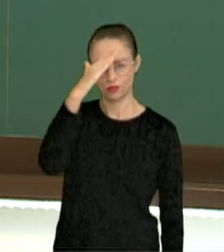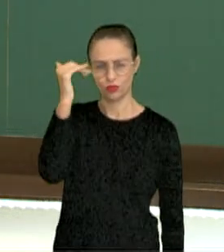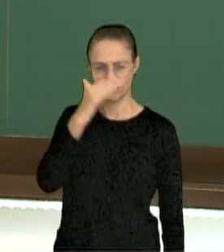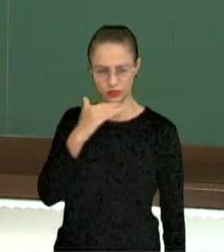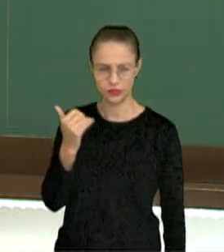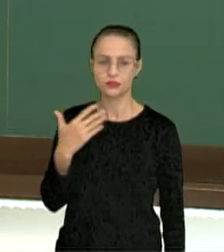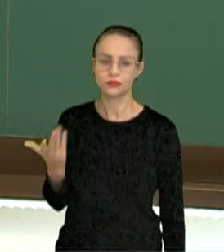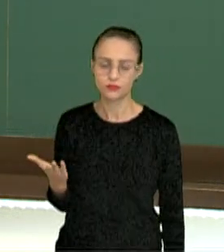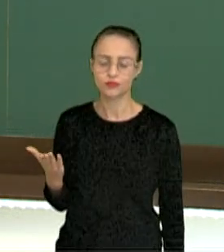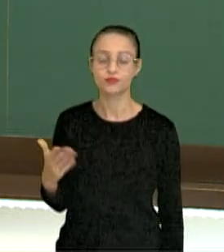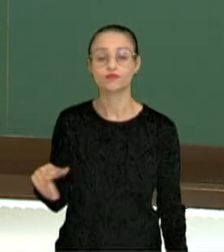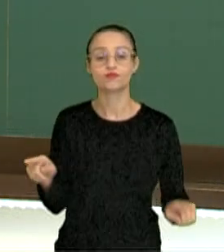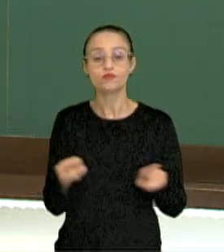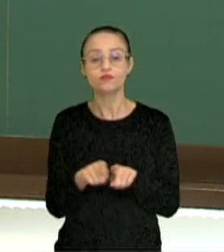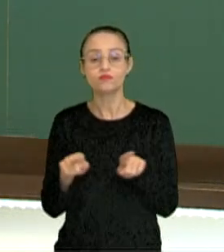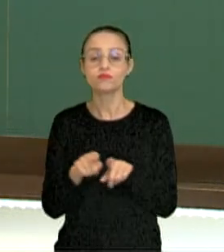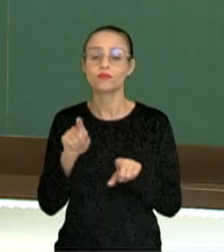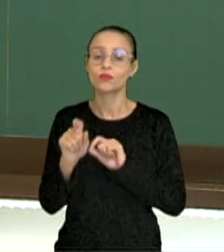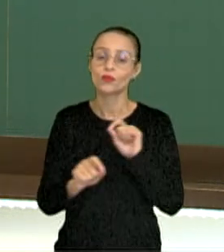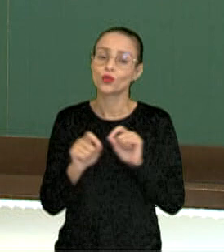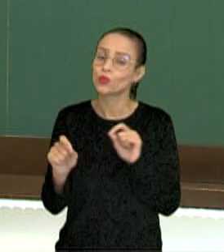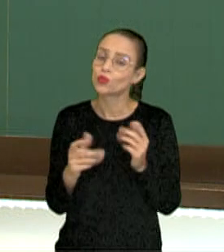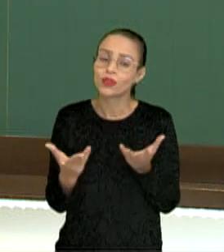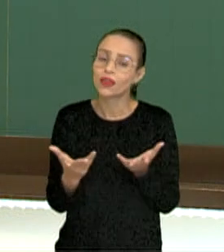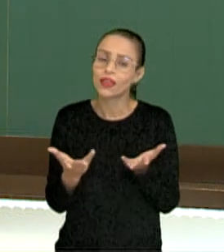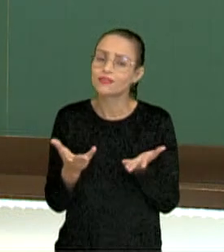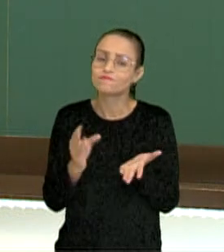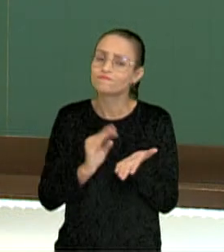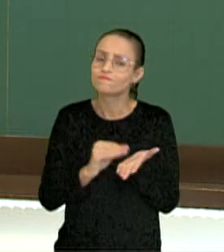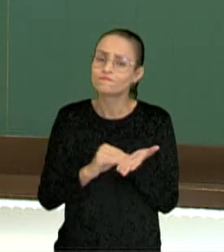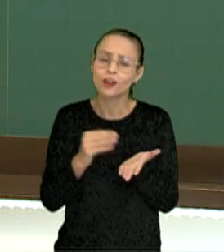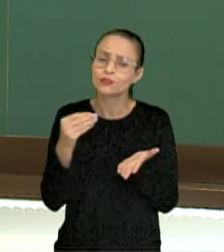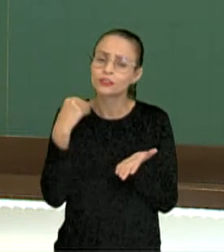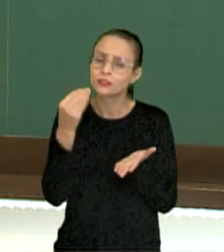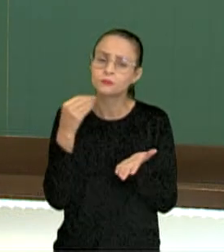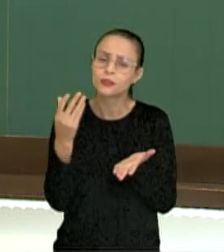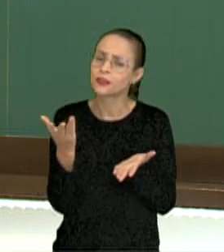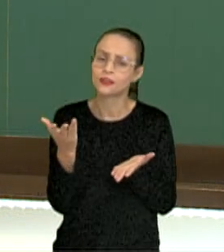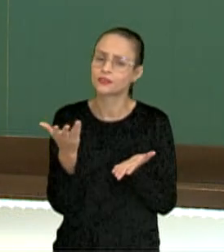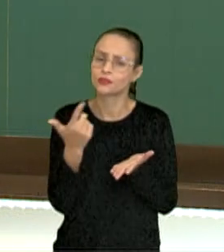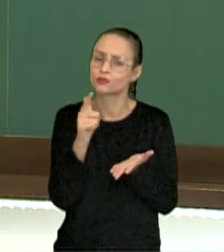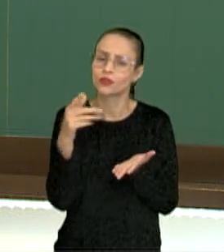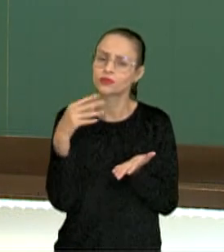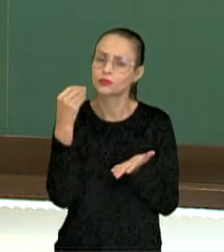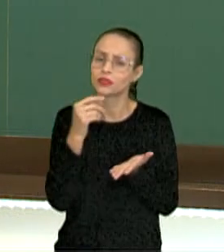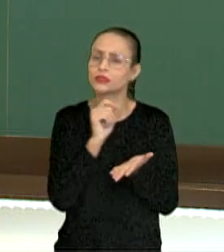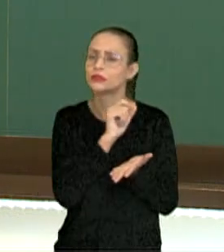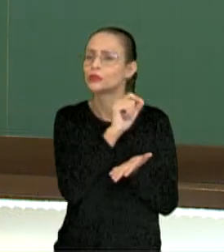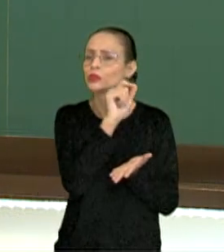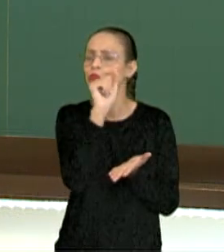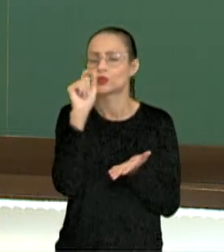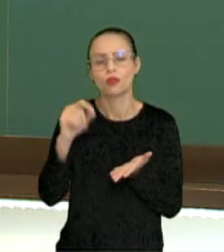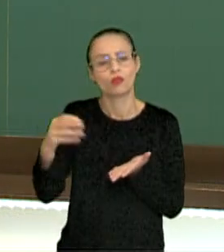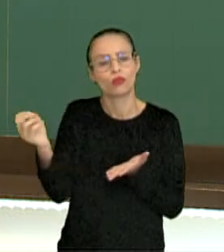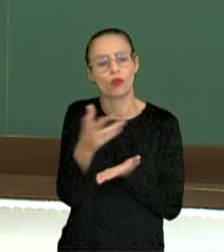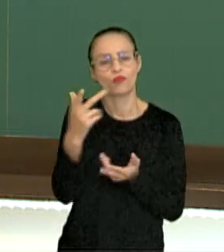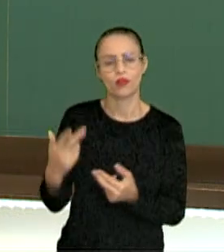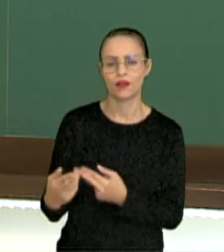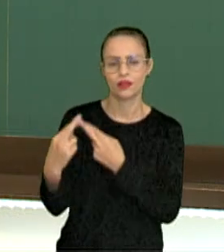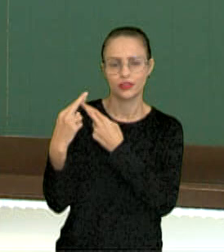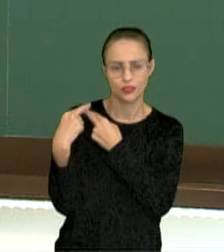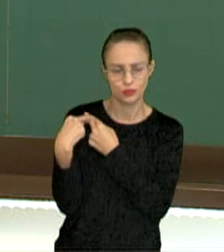e em que ele tem uma superficialidade, em que ele não tem experiência com essas coisas novas, novas responsabilidades,